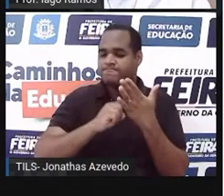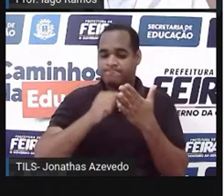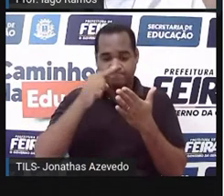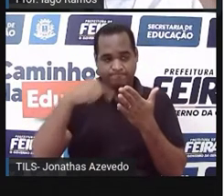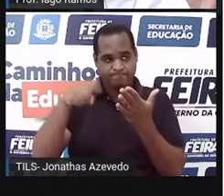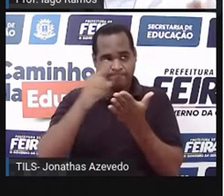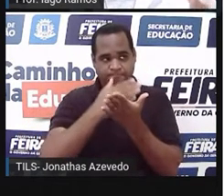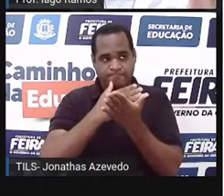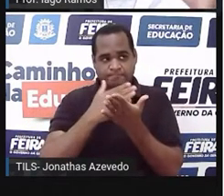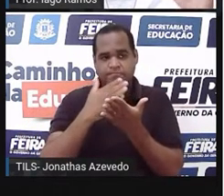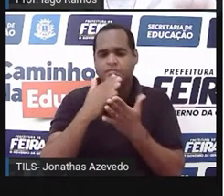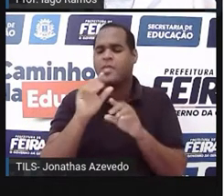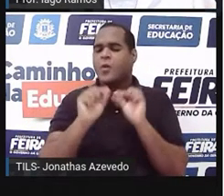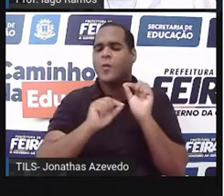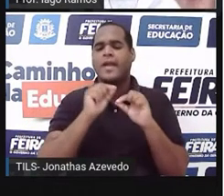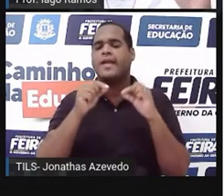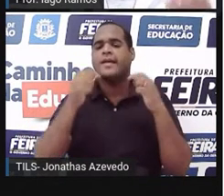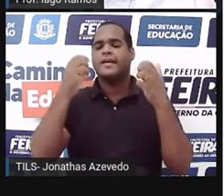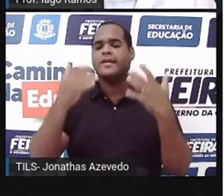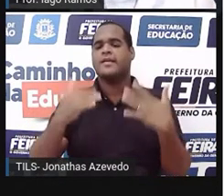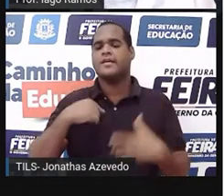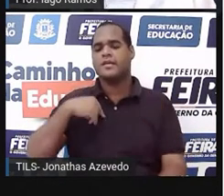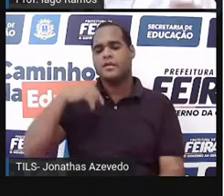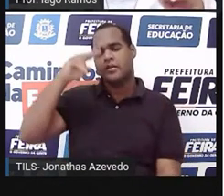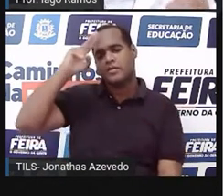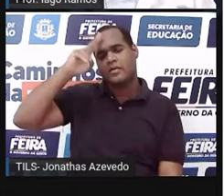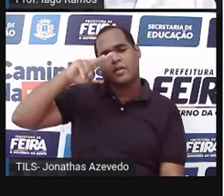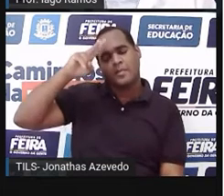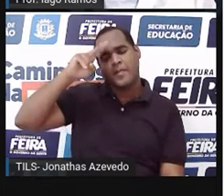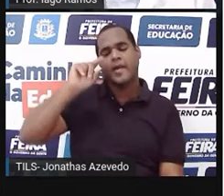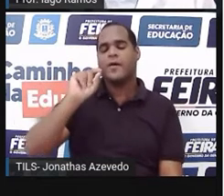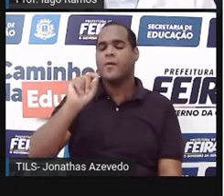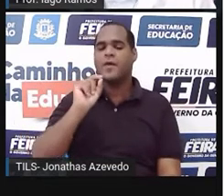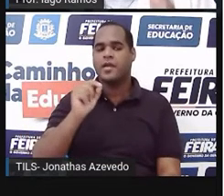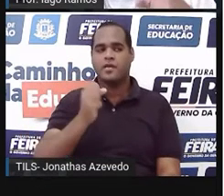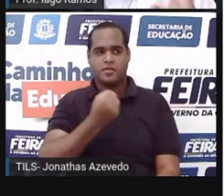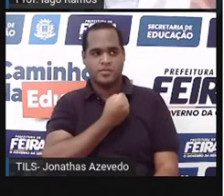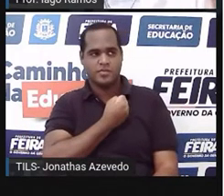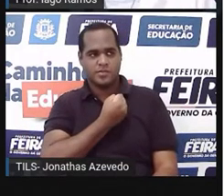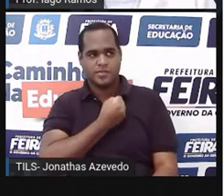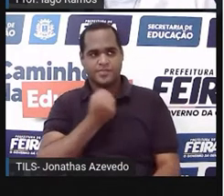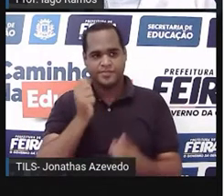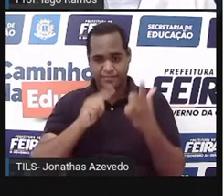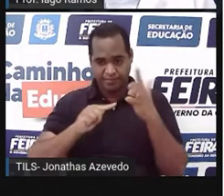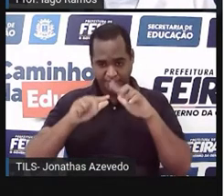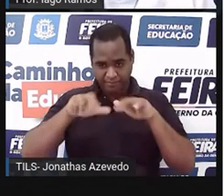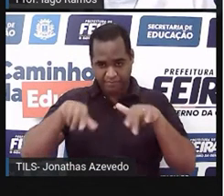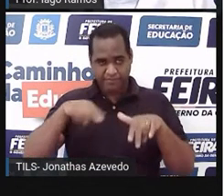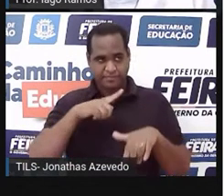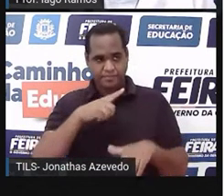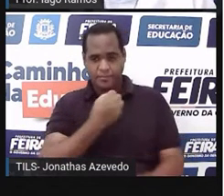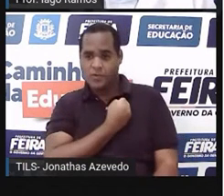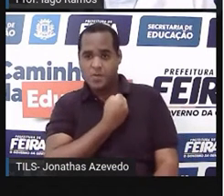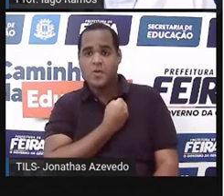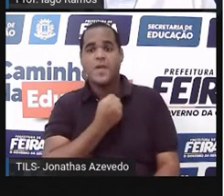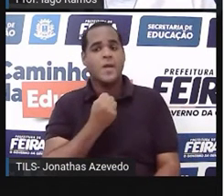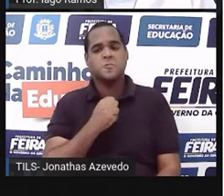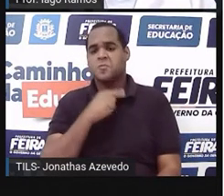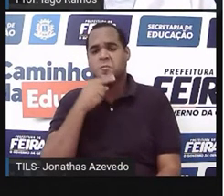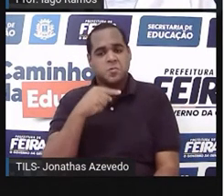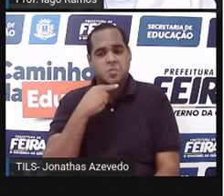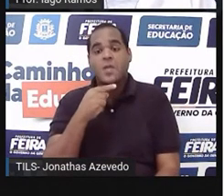a fazer a gente lembrar desse tipo de número se você não conseguiu lembrar agora, tá bom?